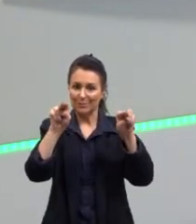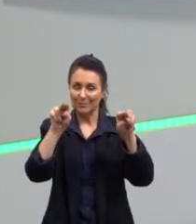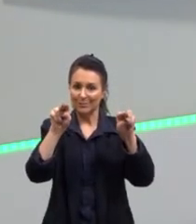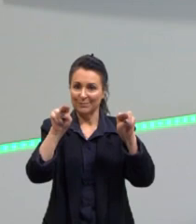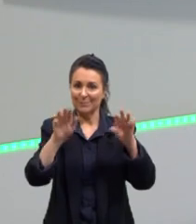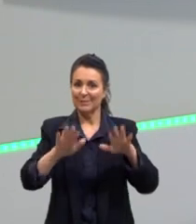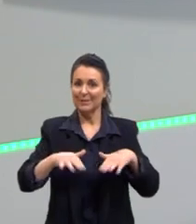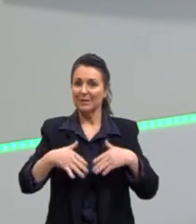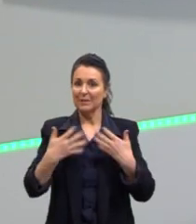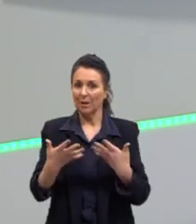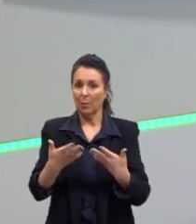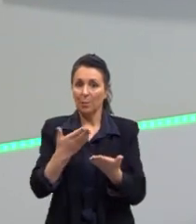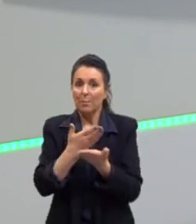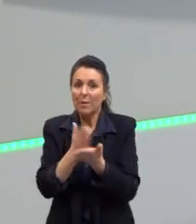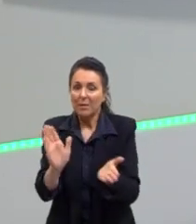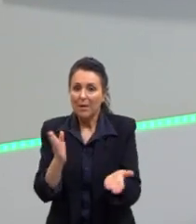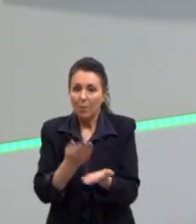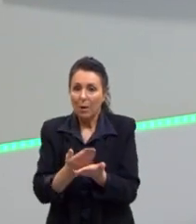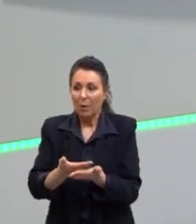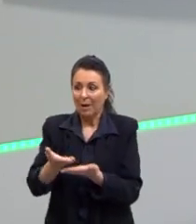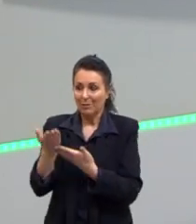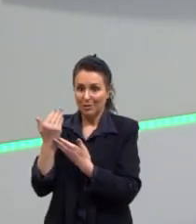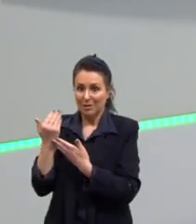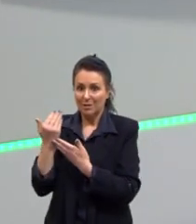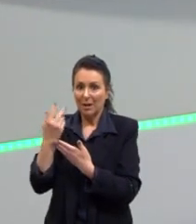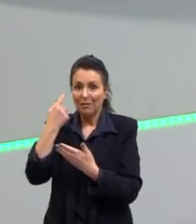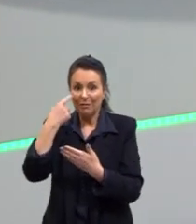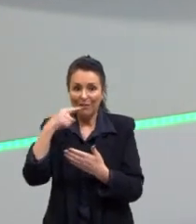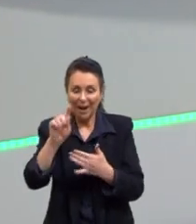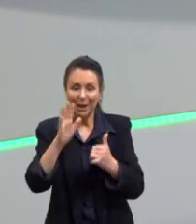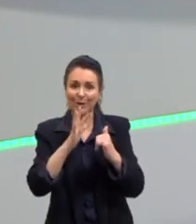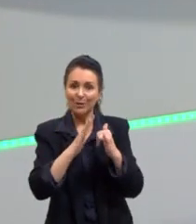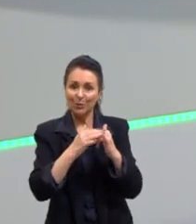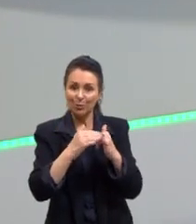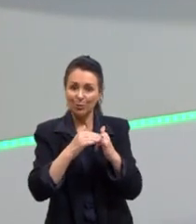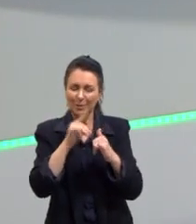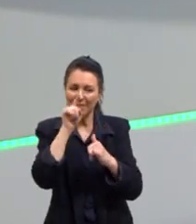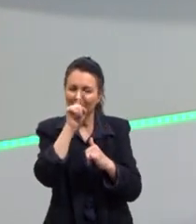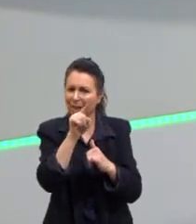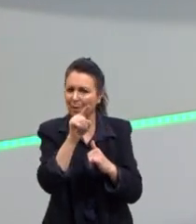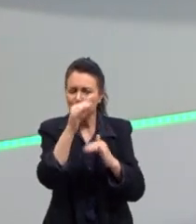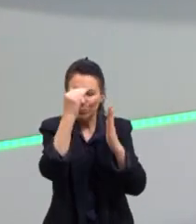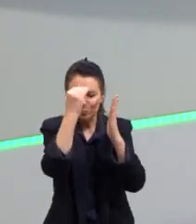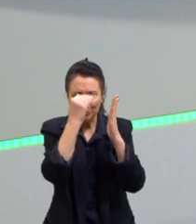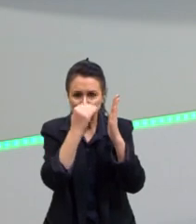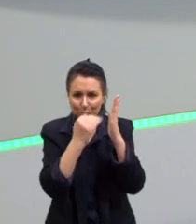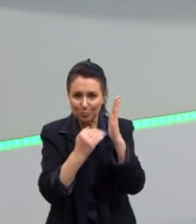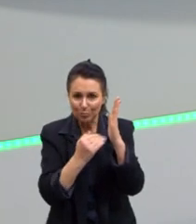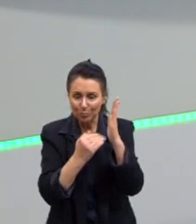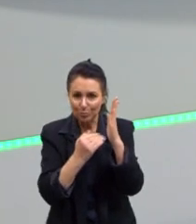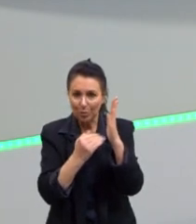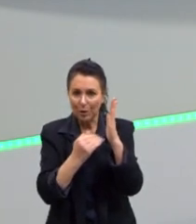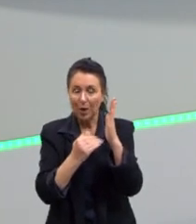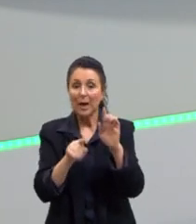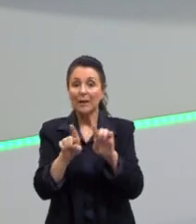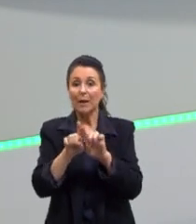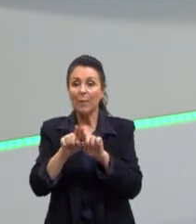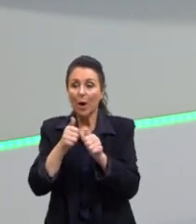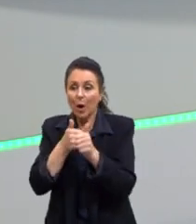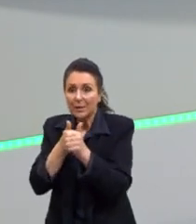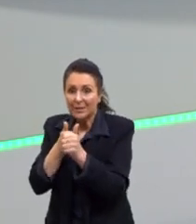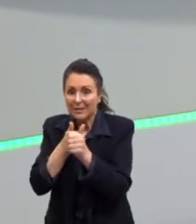Então, se tu perdeu as aulas anteriores, corre no canal do YouTube, está tudo lá direitinho, siga no Instagram,